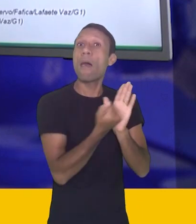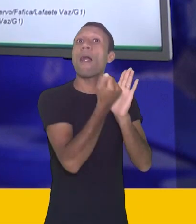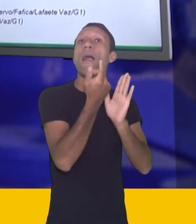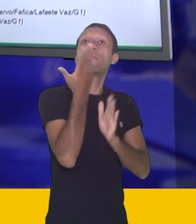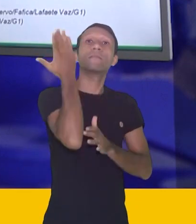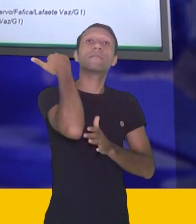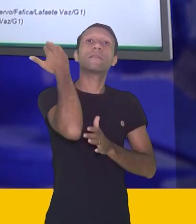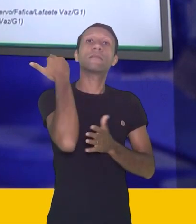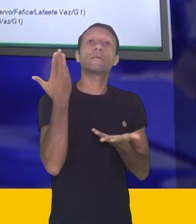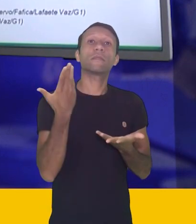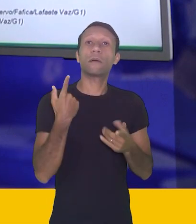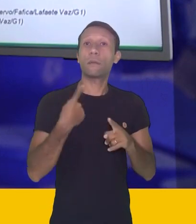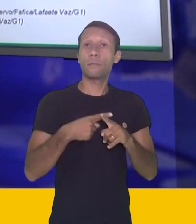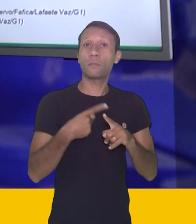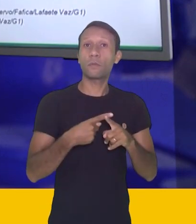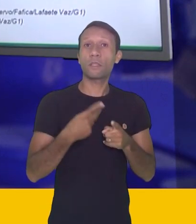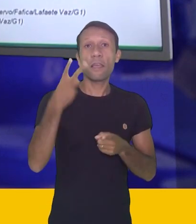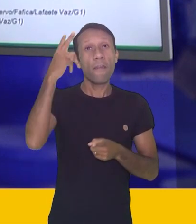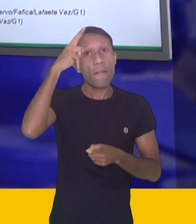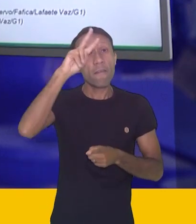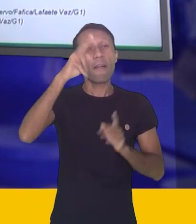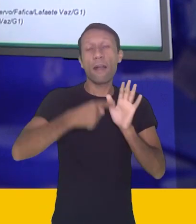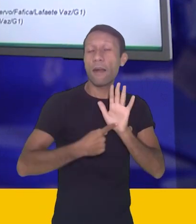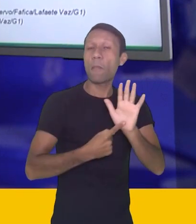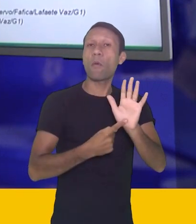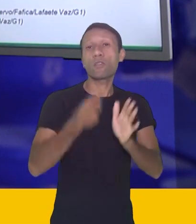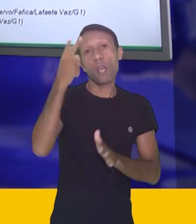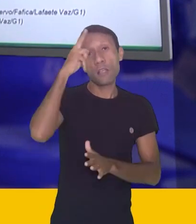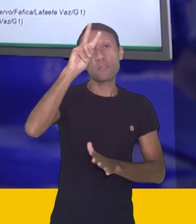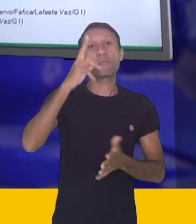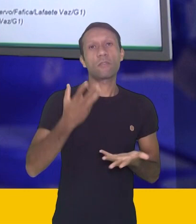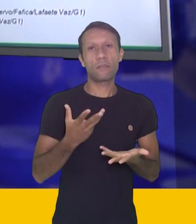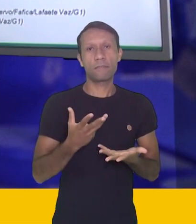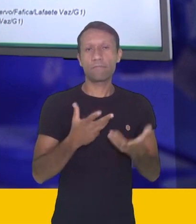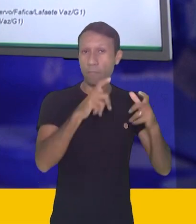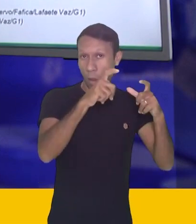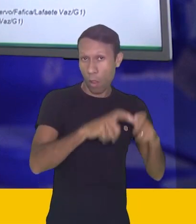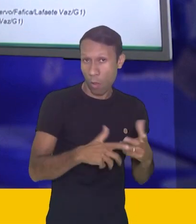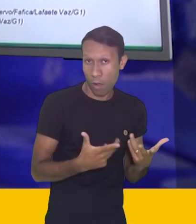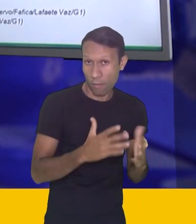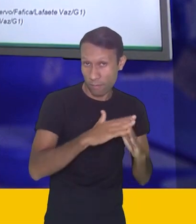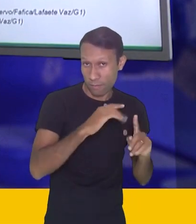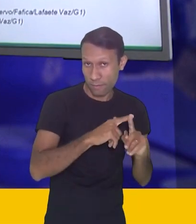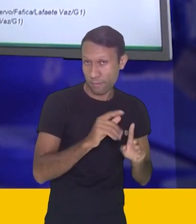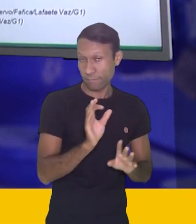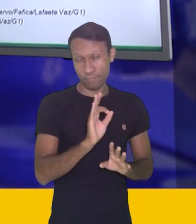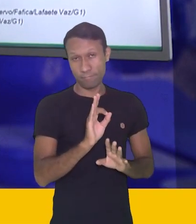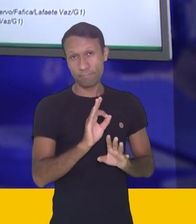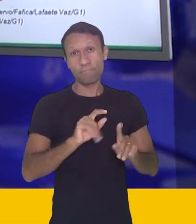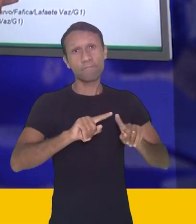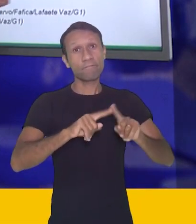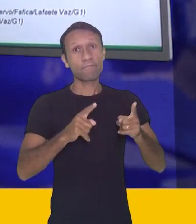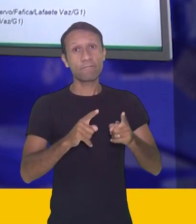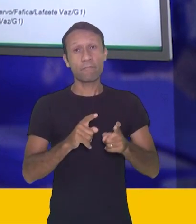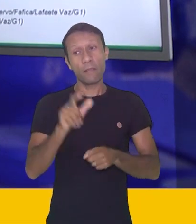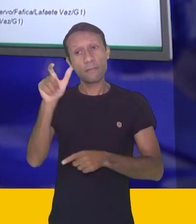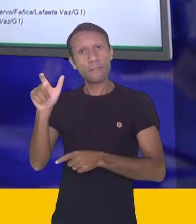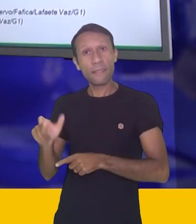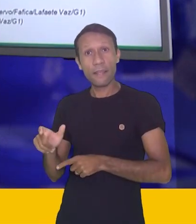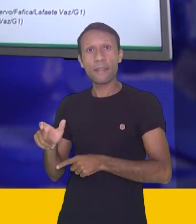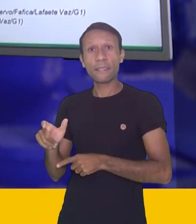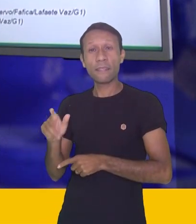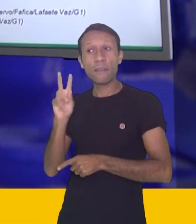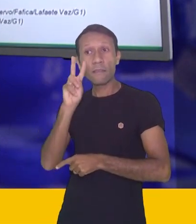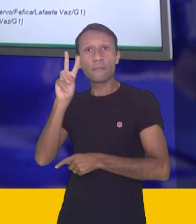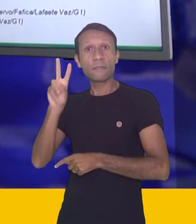ter modificação porque contam a história do lugar, né? Não é o caso especificamente da catedral. E aqui nesse segundo ponto,